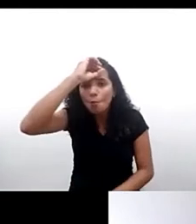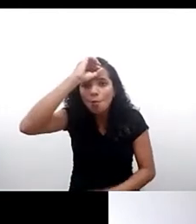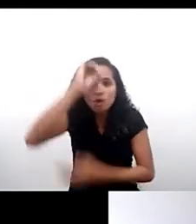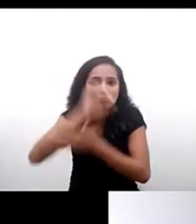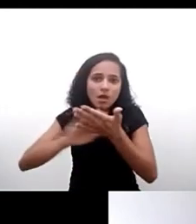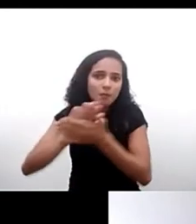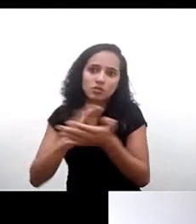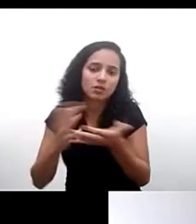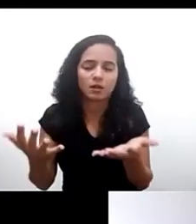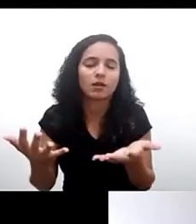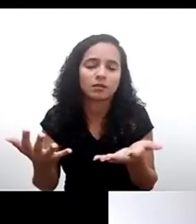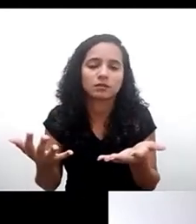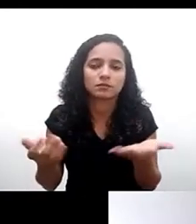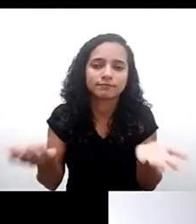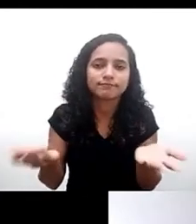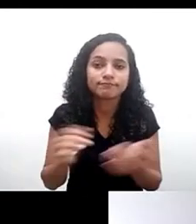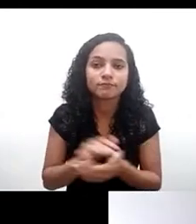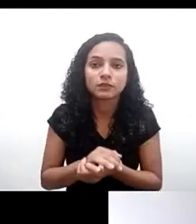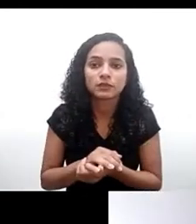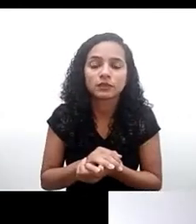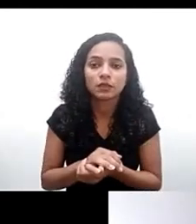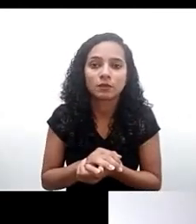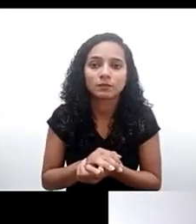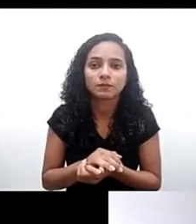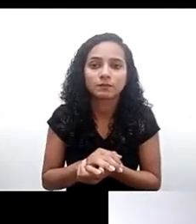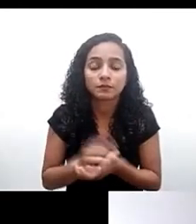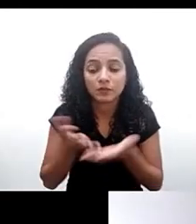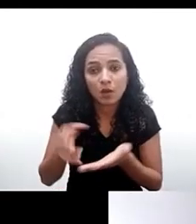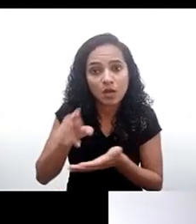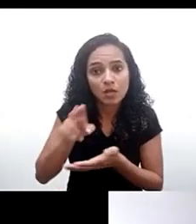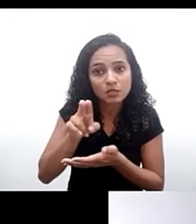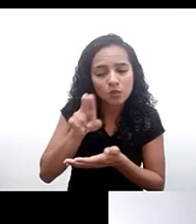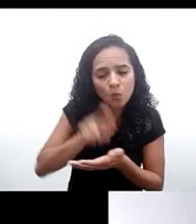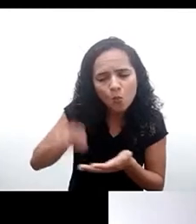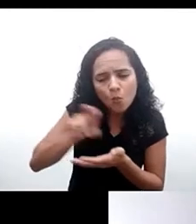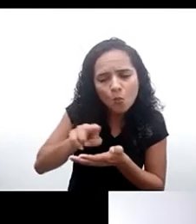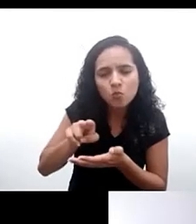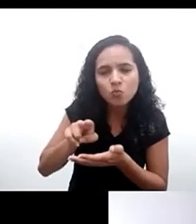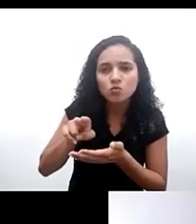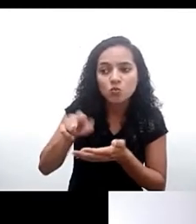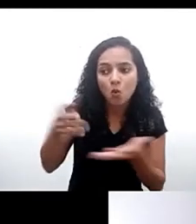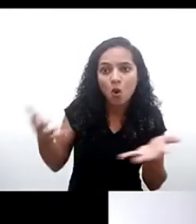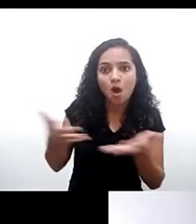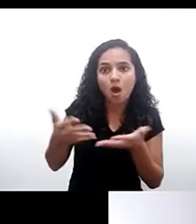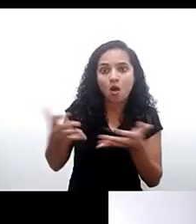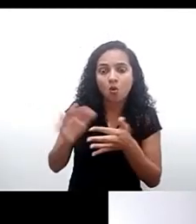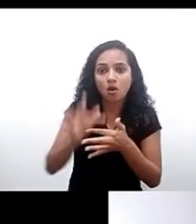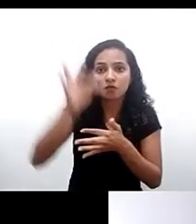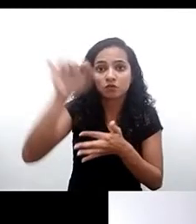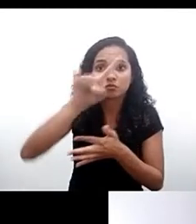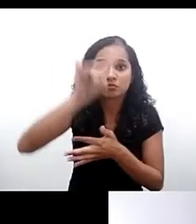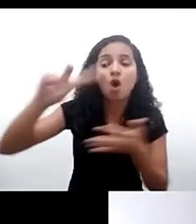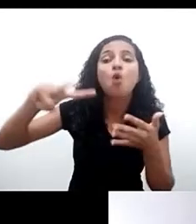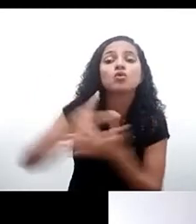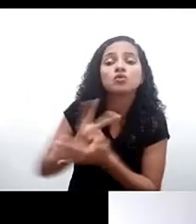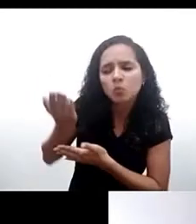parece que sob o ponto de vista seja desse uso prejudicial no futuro muitas vezes incerto seja também pelo